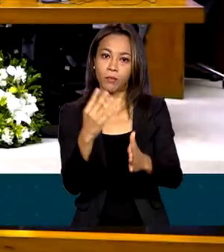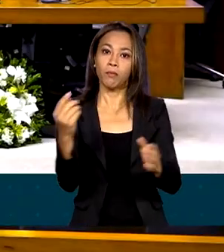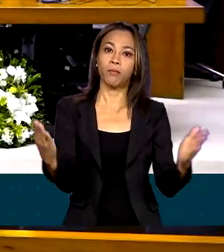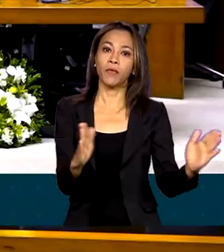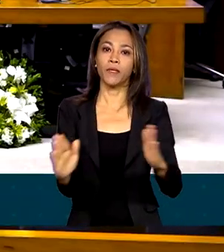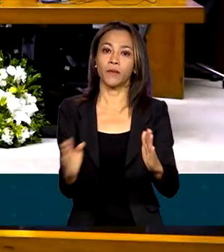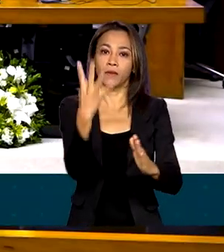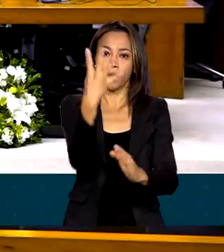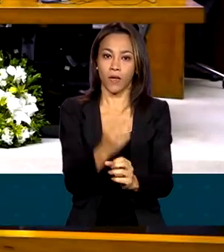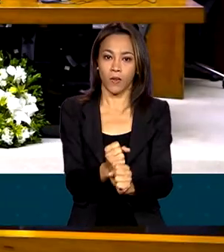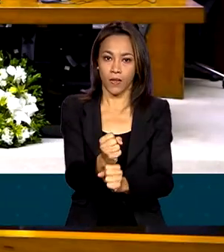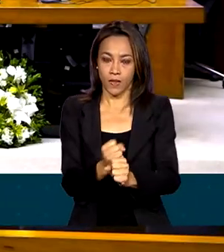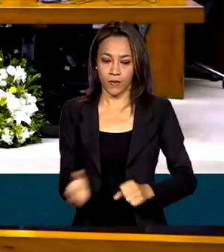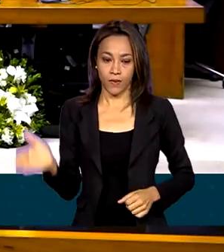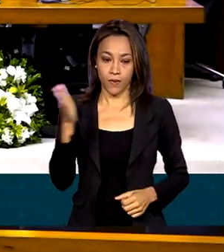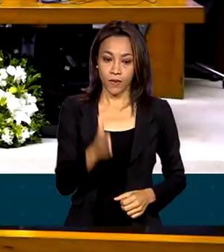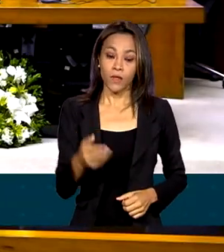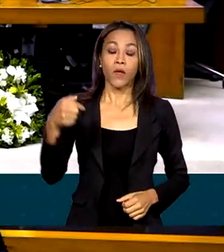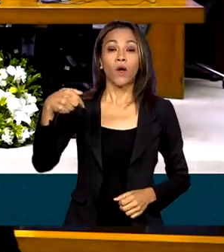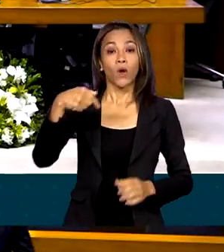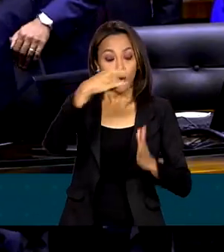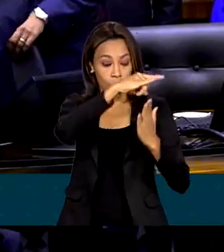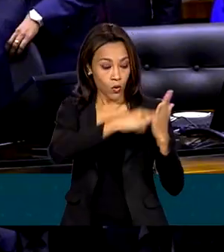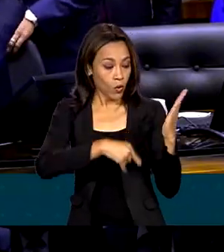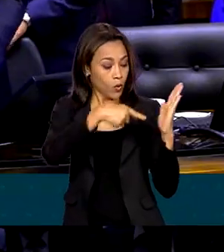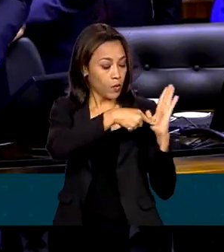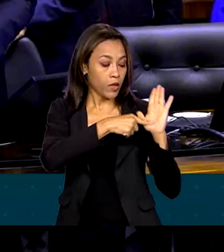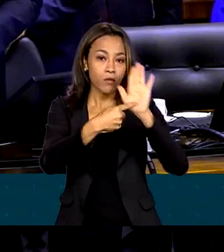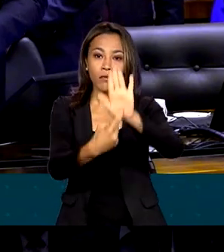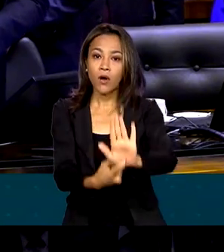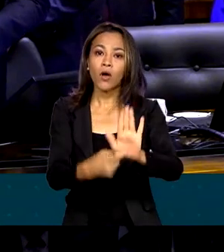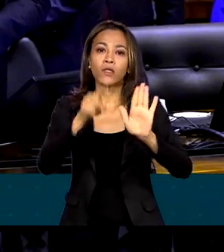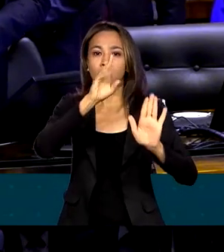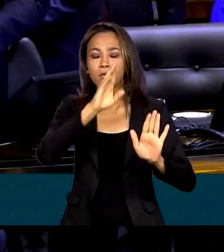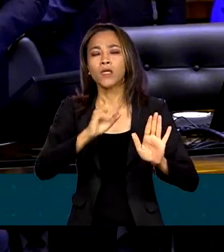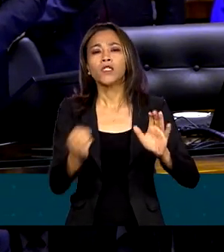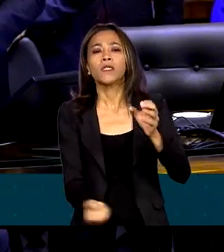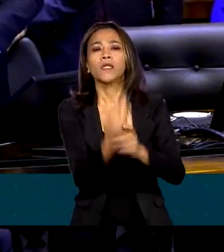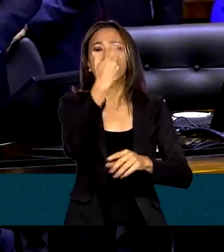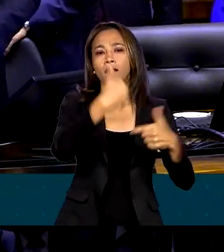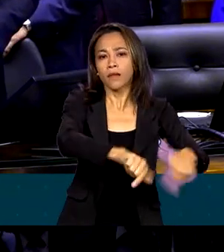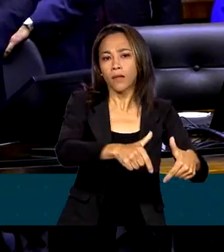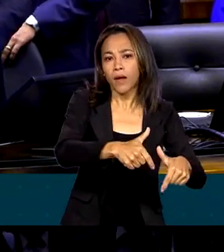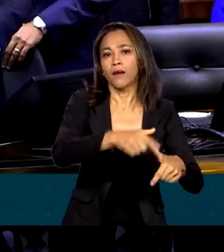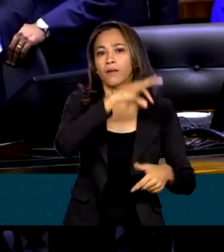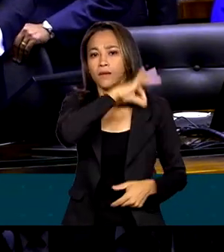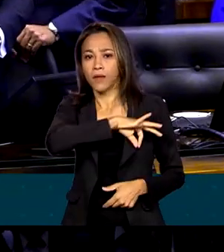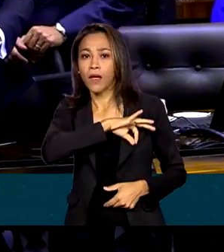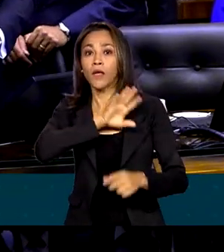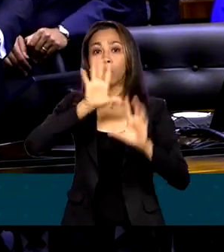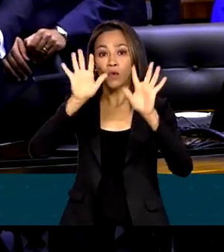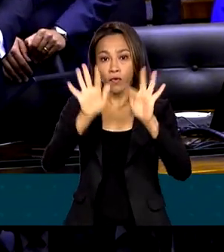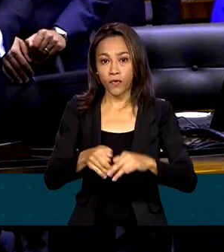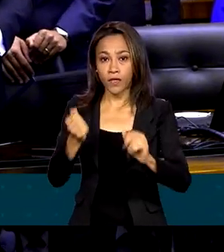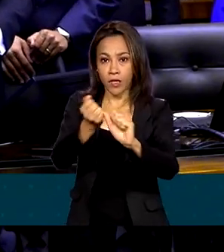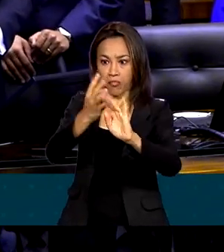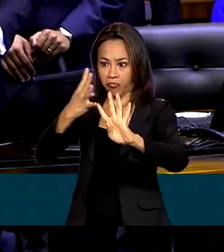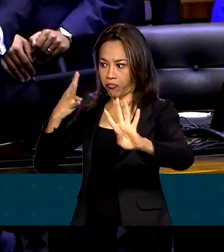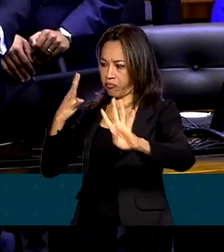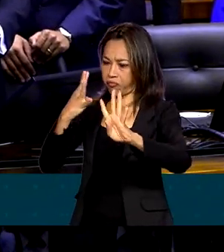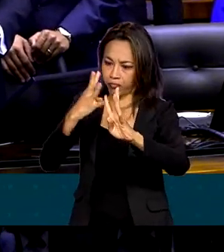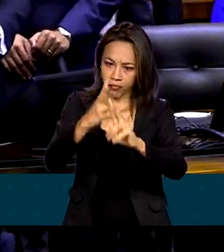O documento também traz como prioridades a geração de trabalho e renda, o fim das filas do INSS e o